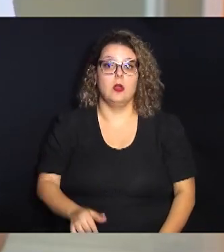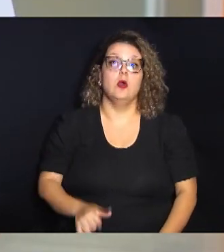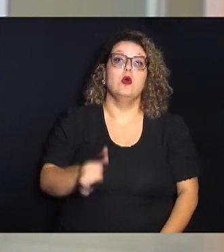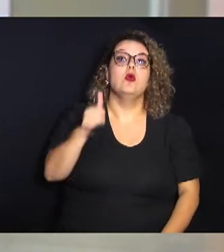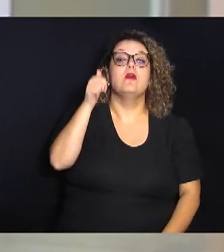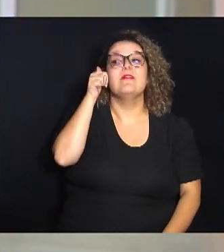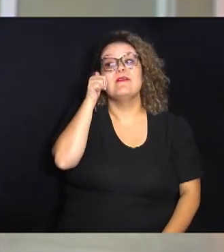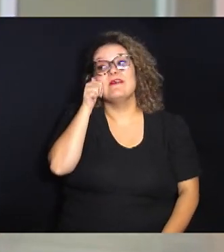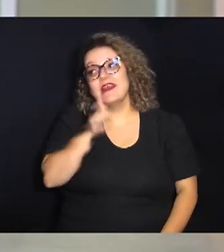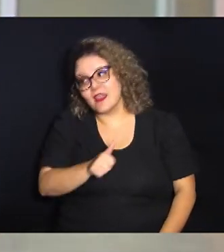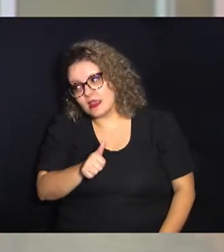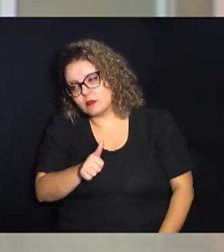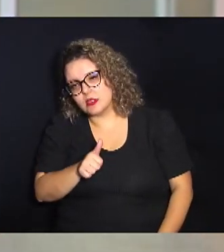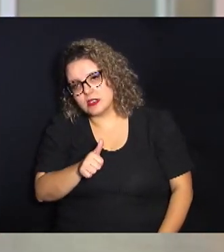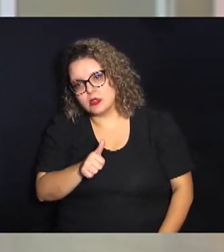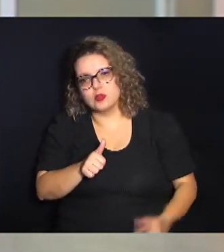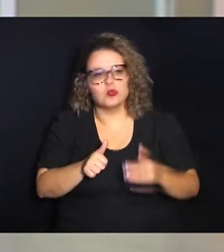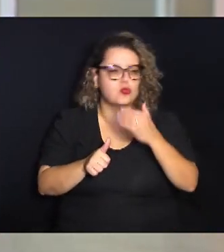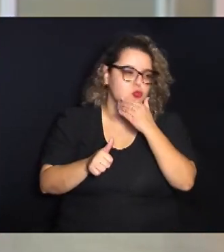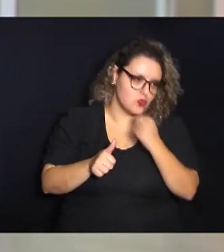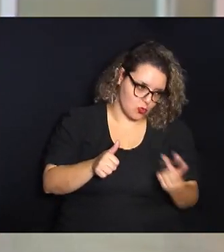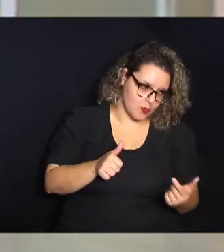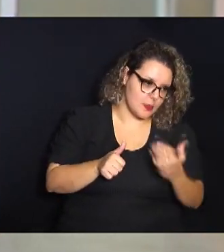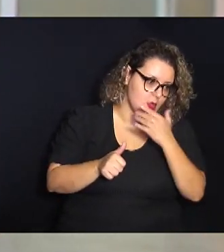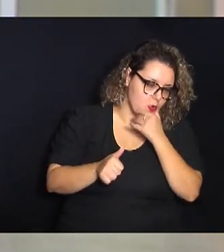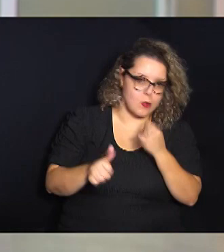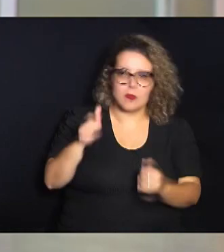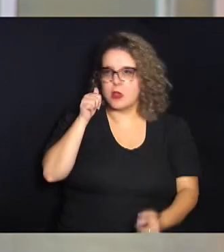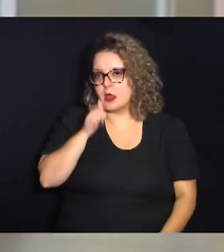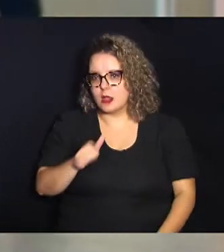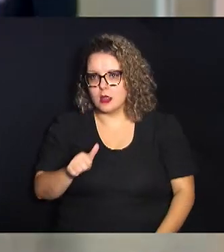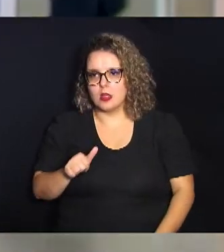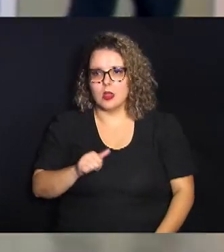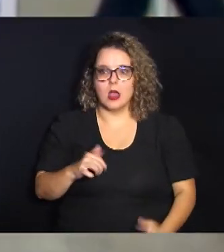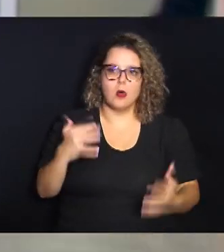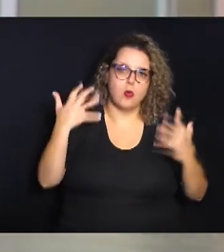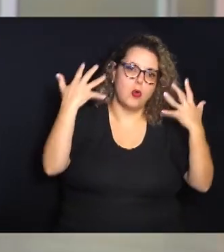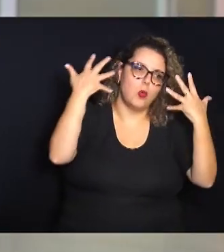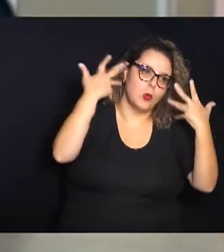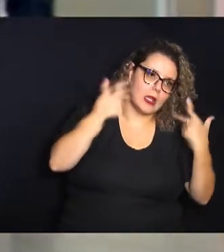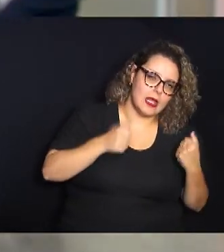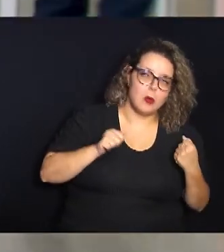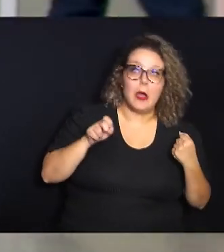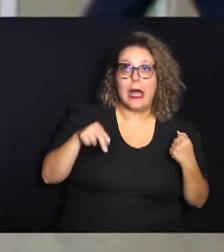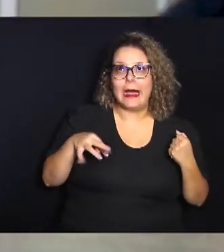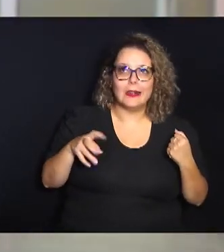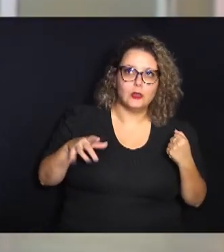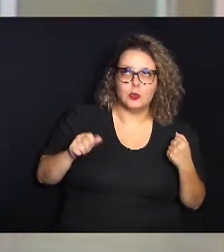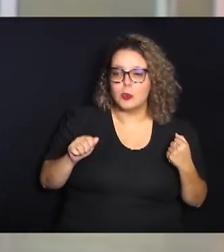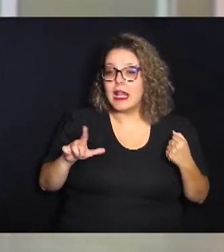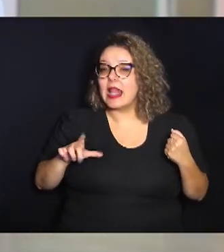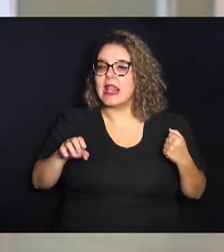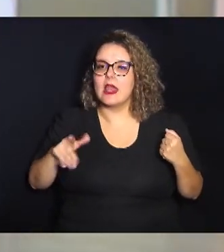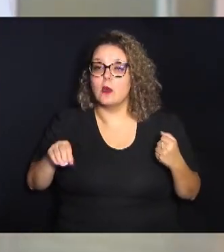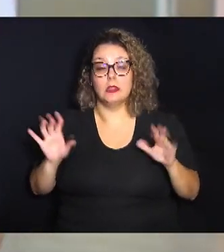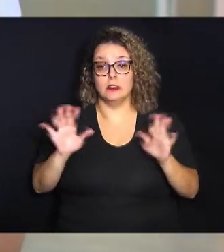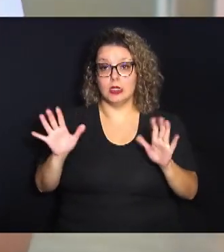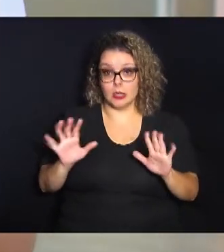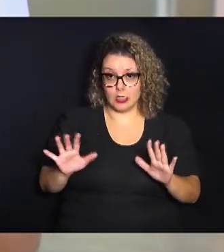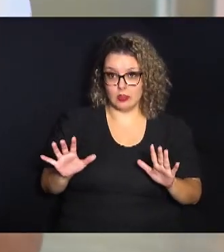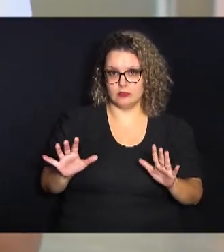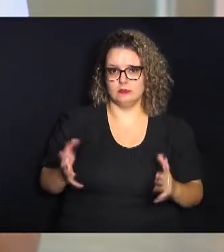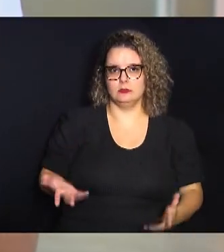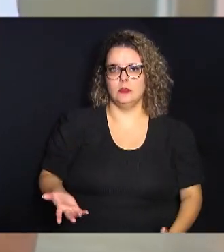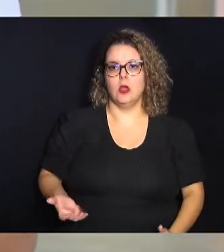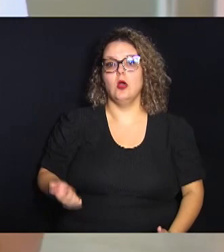da mesma forma você tem o leão não é que o antônimo de leão é leoa não é o feminino de leão que é leoa então